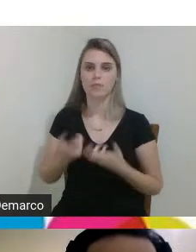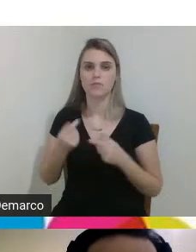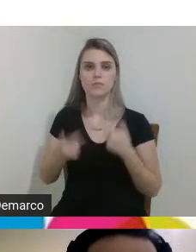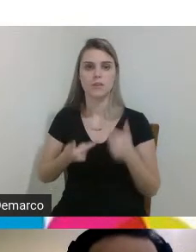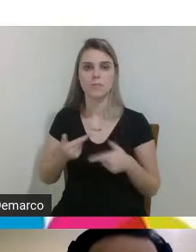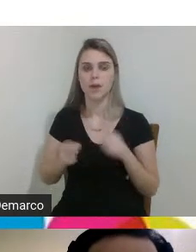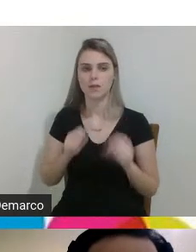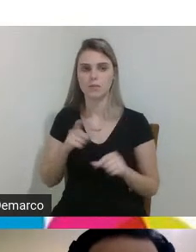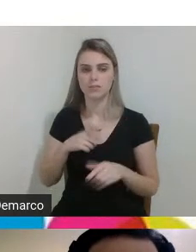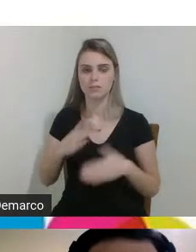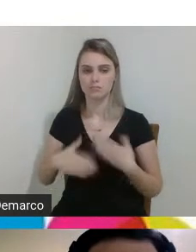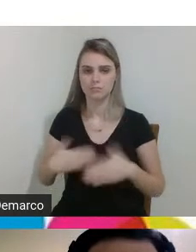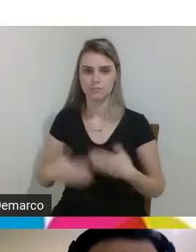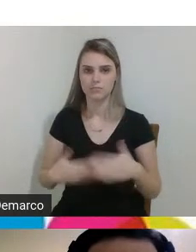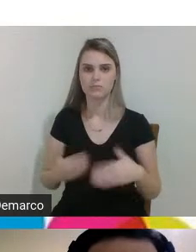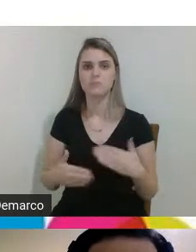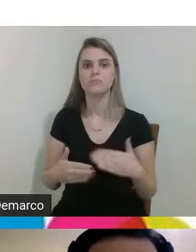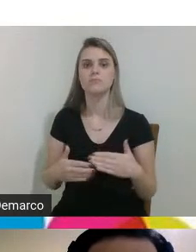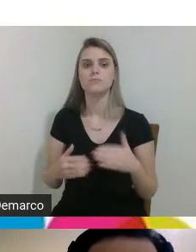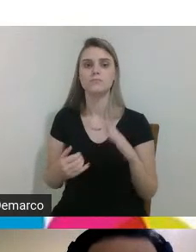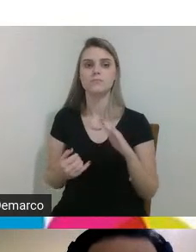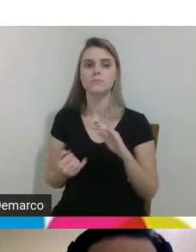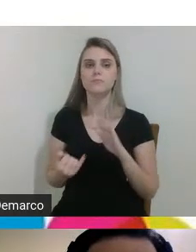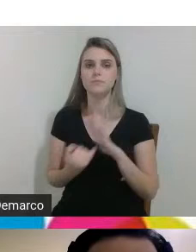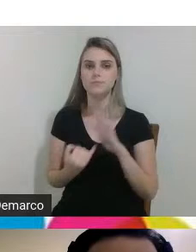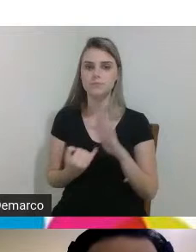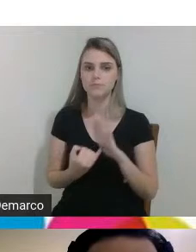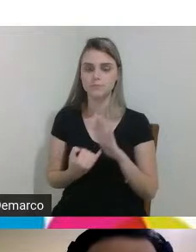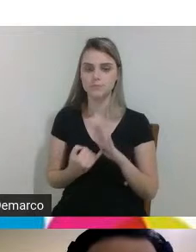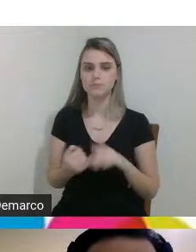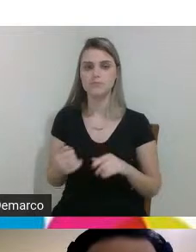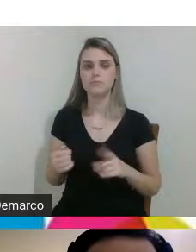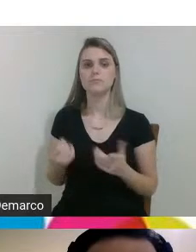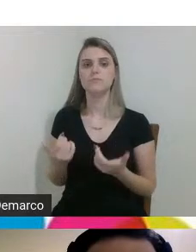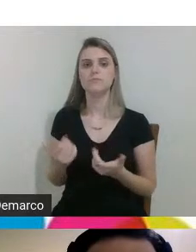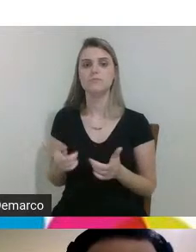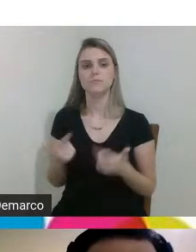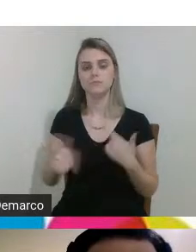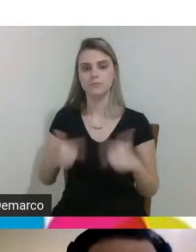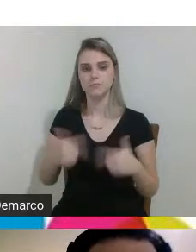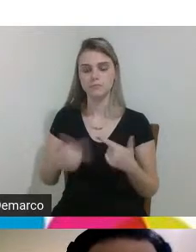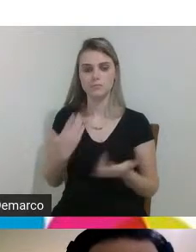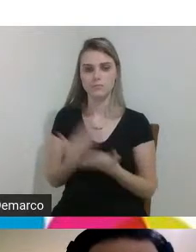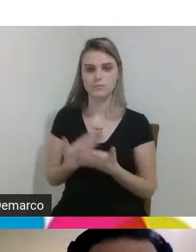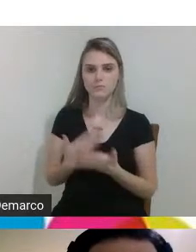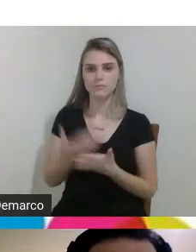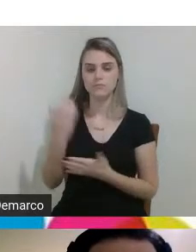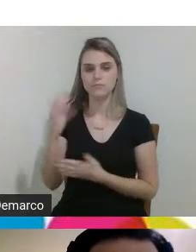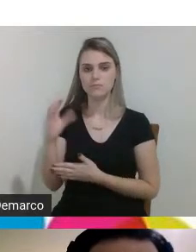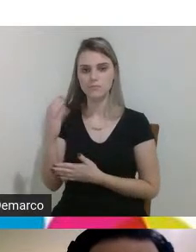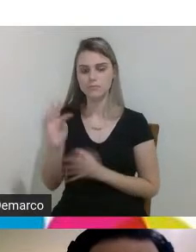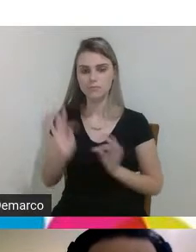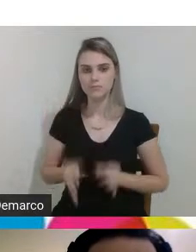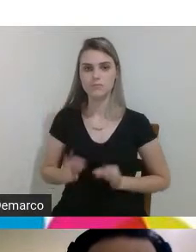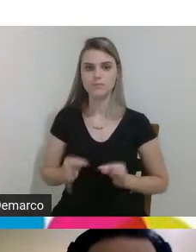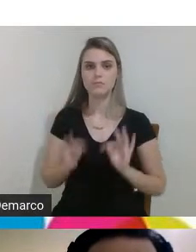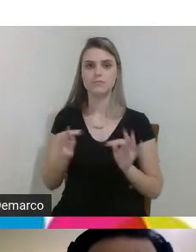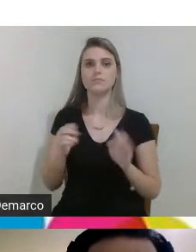desenvolvidos né na nossa instituição trabalhos com bastante estudo ciência tecnologia